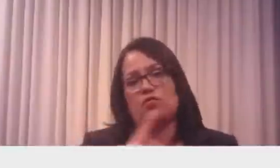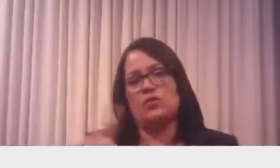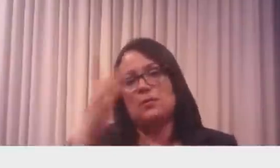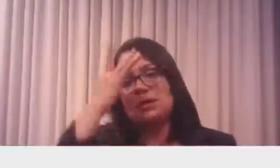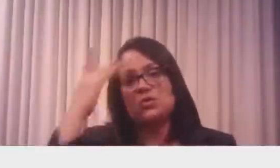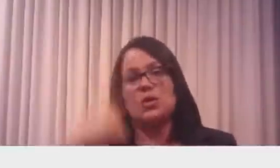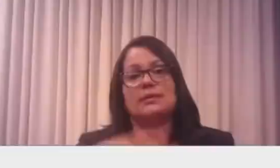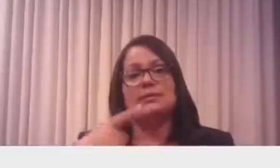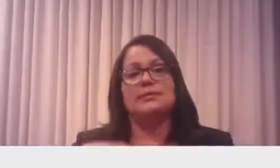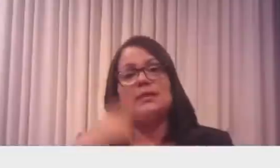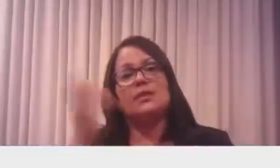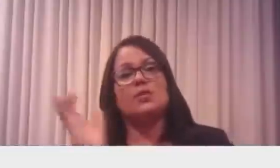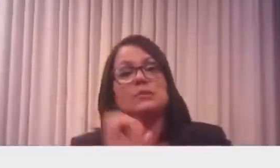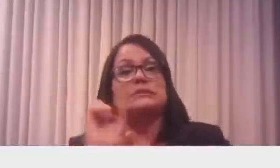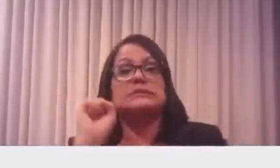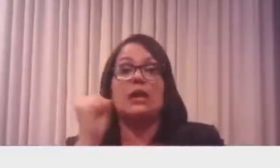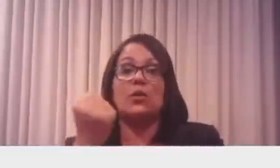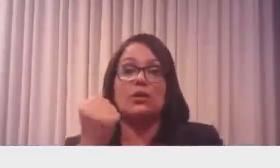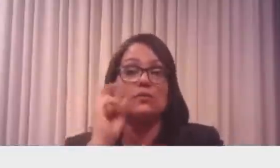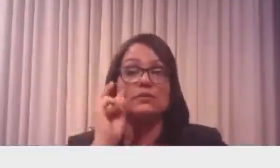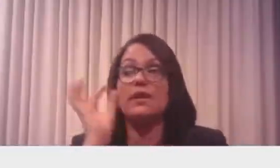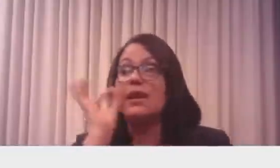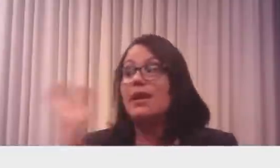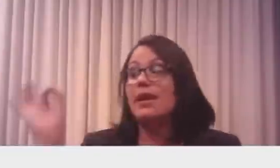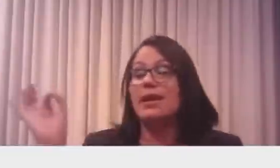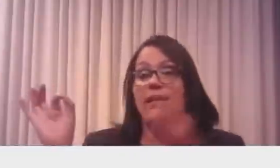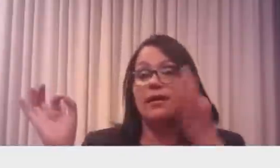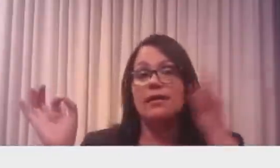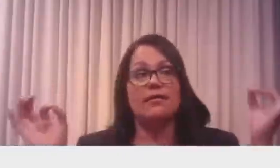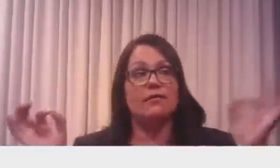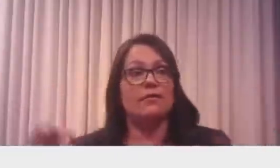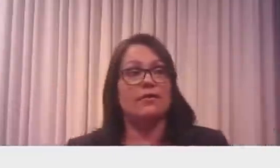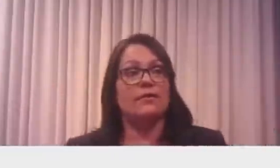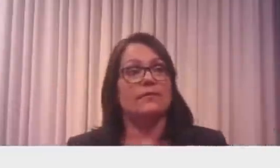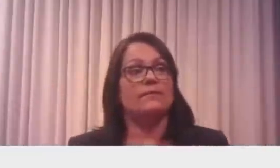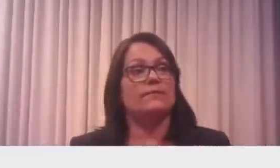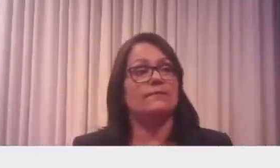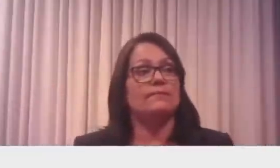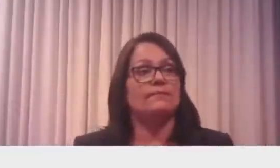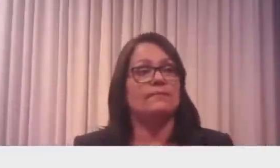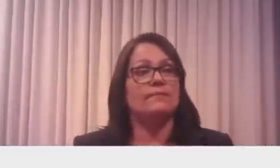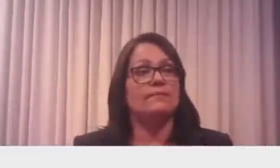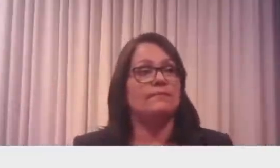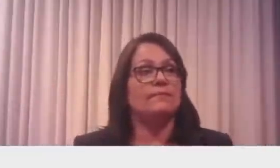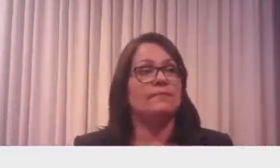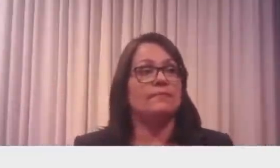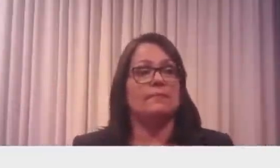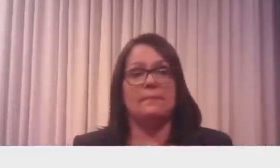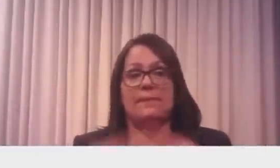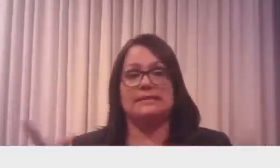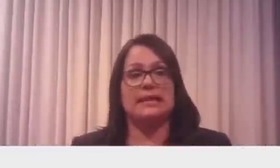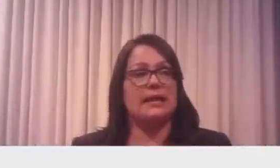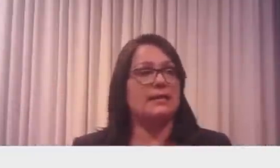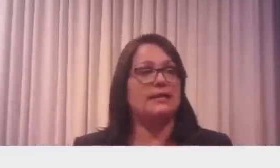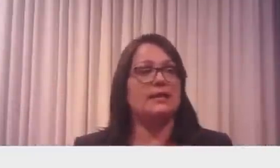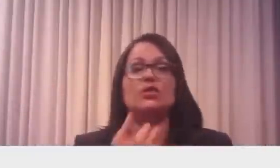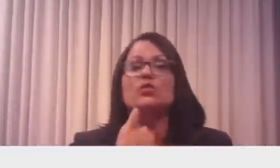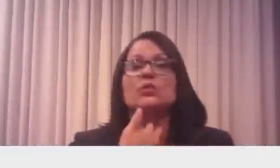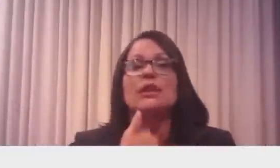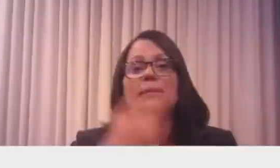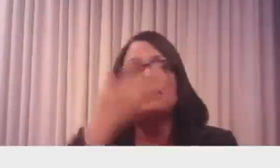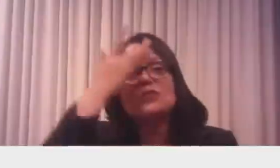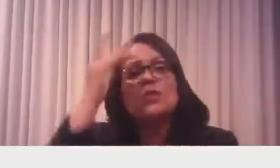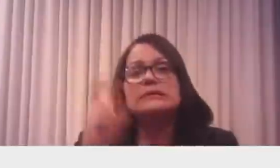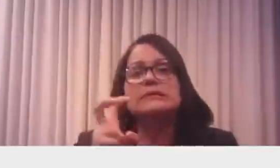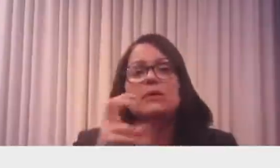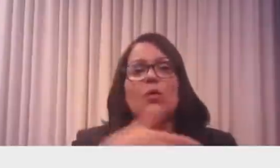segurança. e se eu olhar do lado com atenção, é uma, é uma, uma pequena pizzaria que não cabe cinco pessoas lá